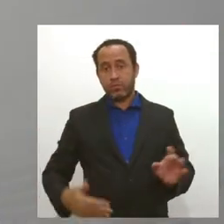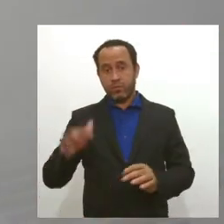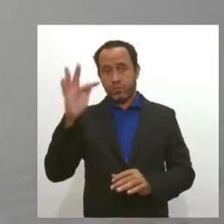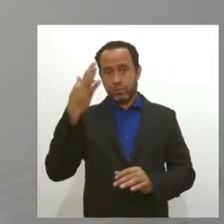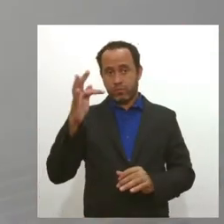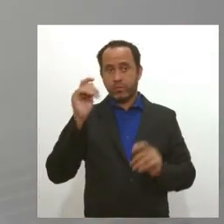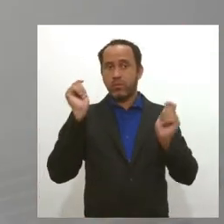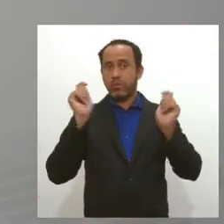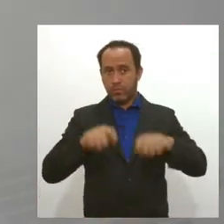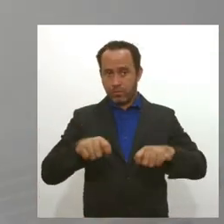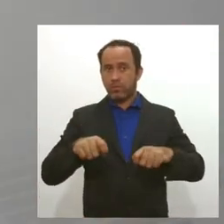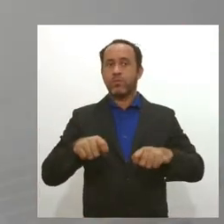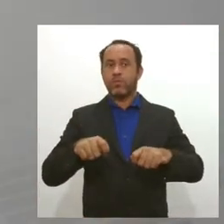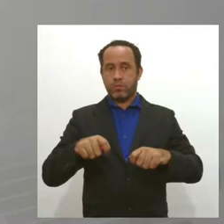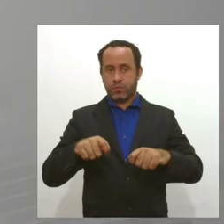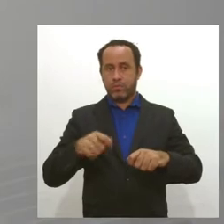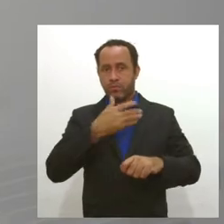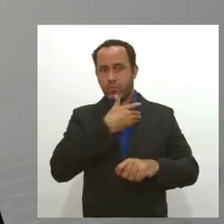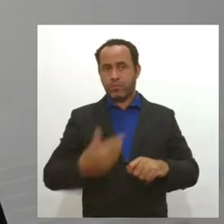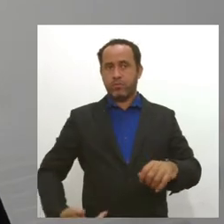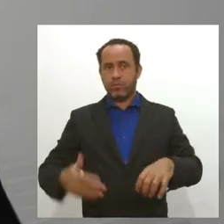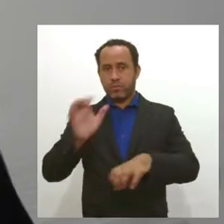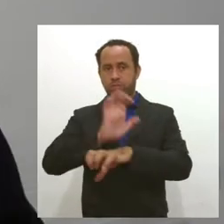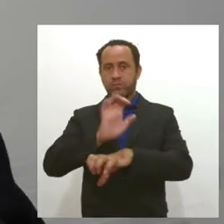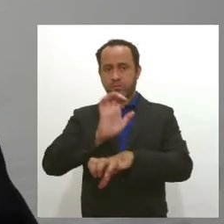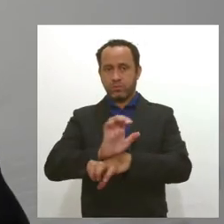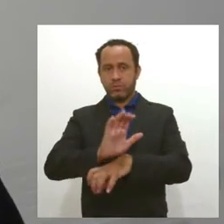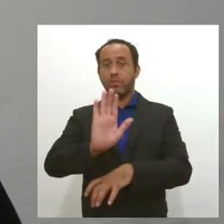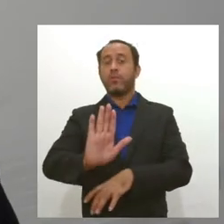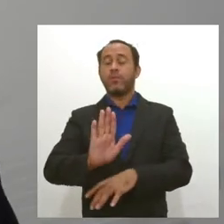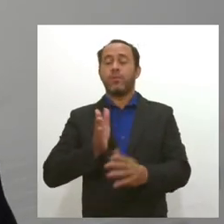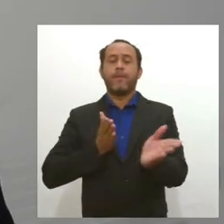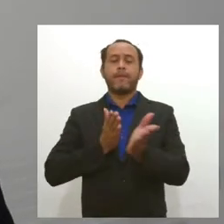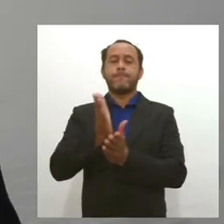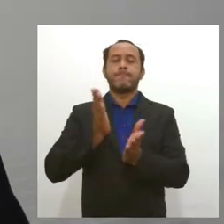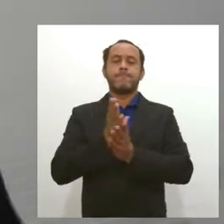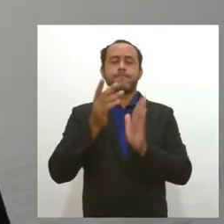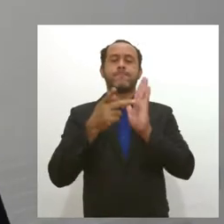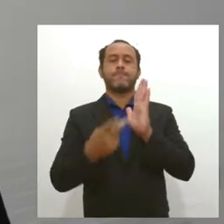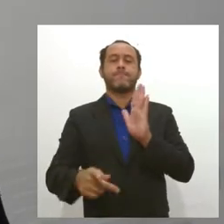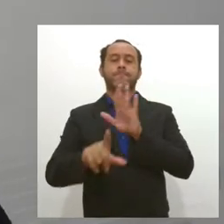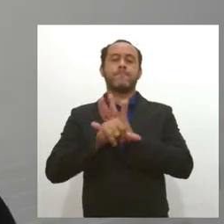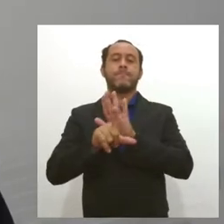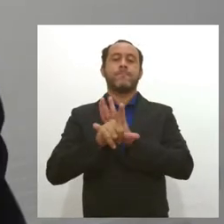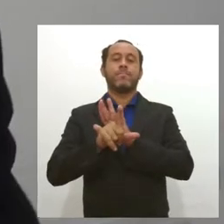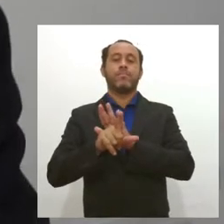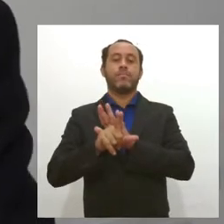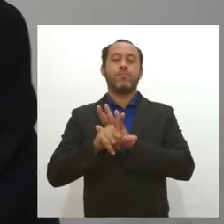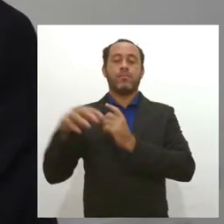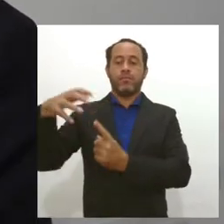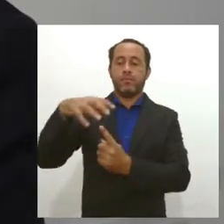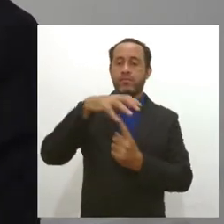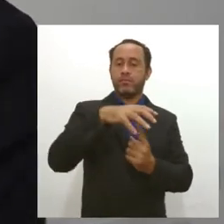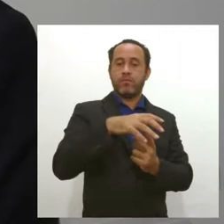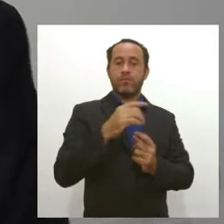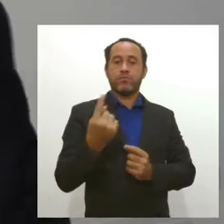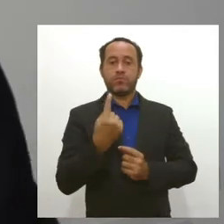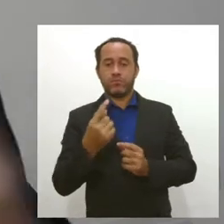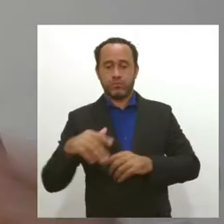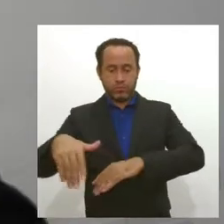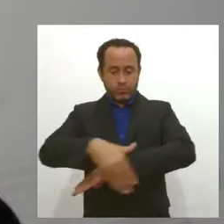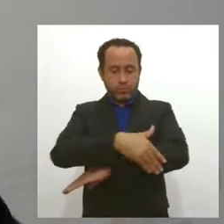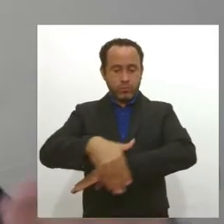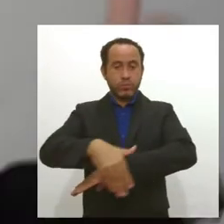pode receber também do governo estadual. Mas nós aprovamos um projeto de lei para os autônomos, aqueles que trabalhavam em